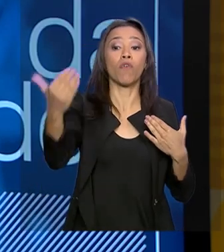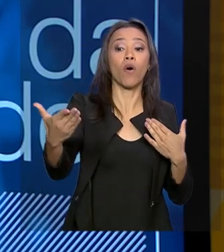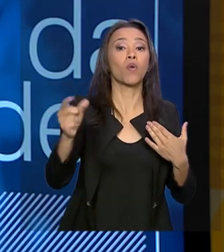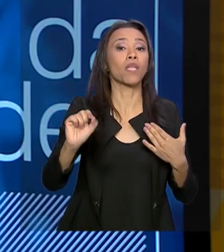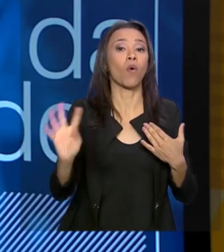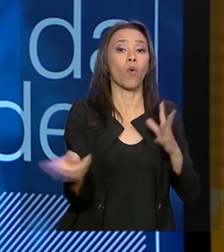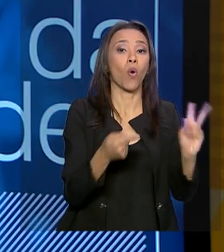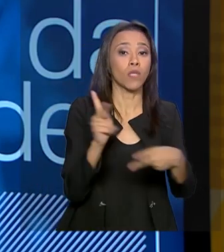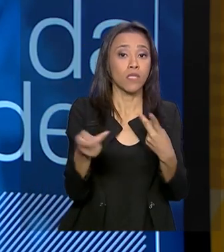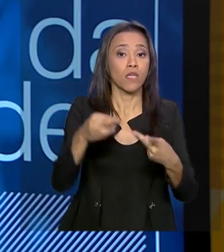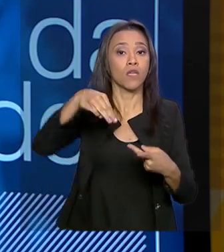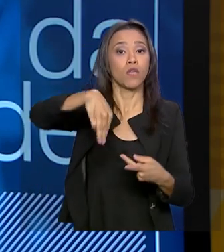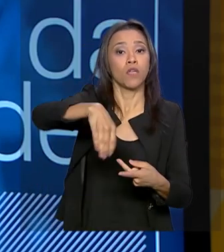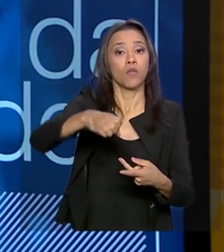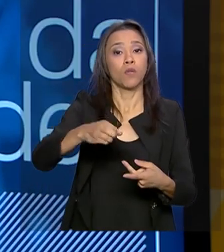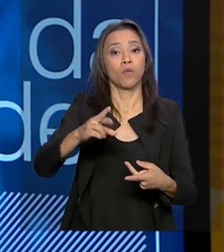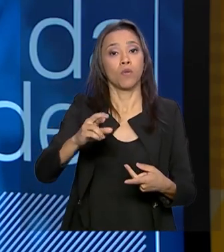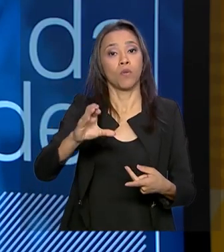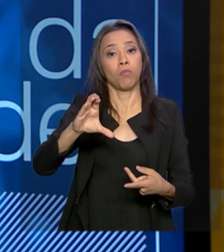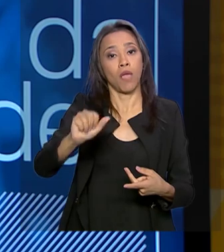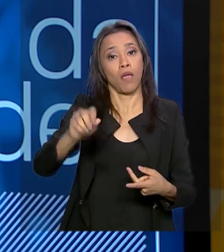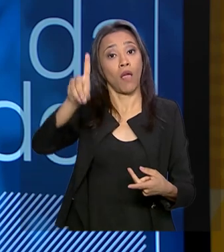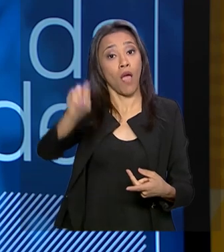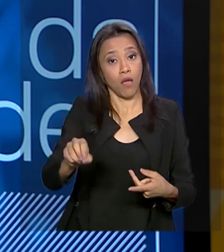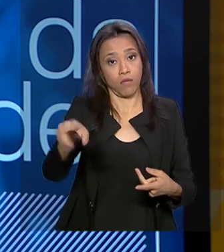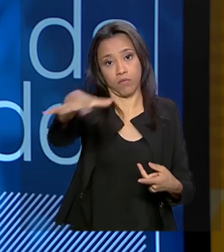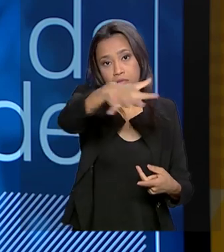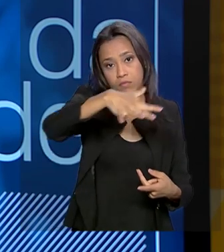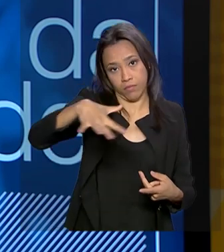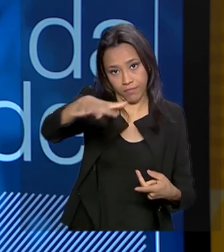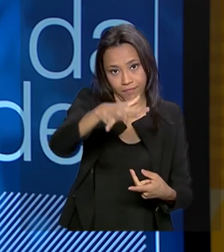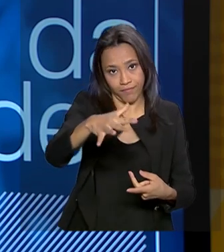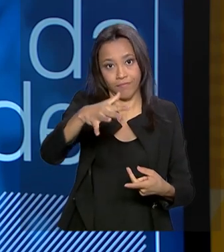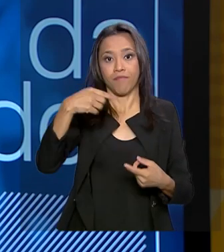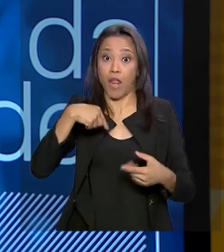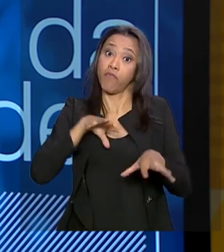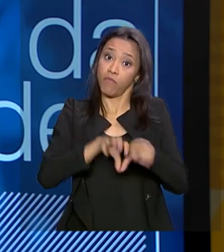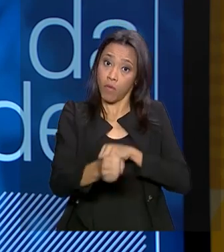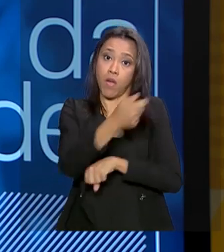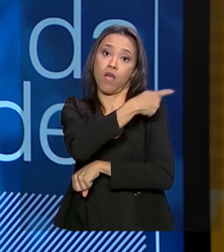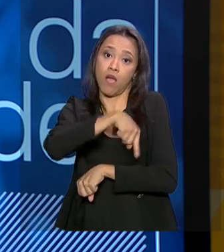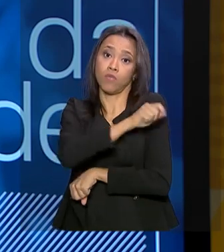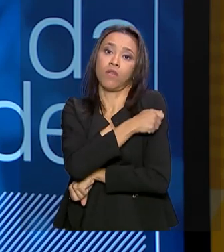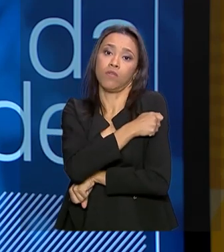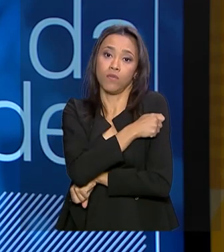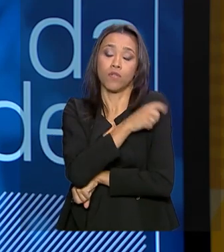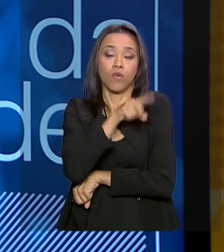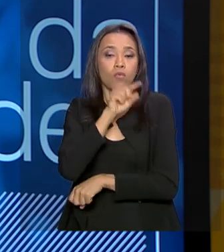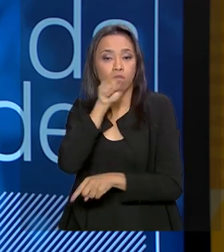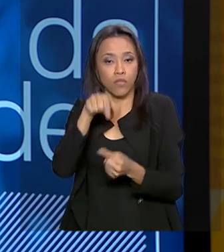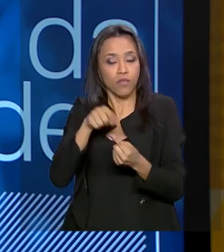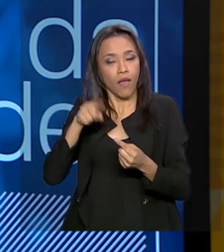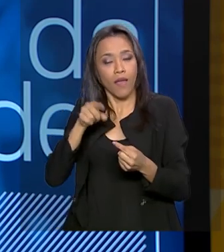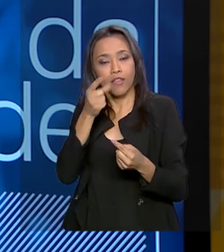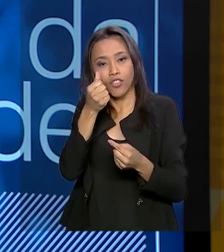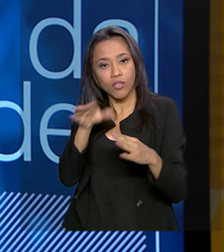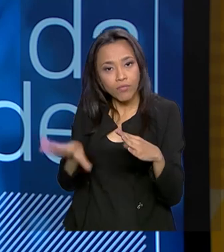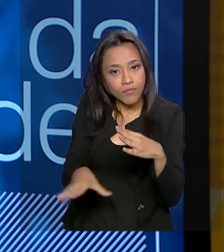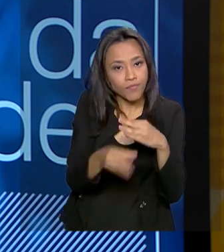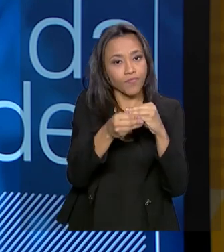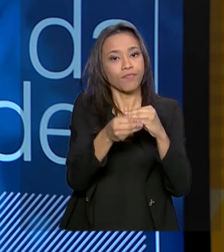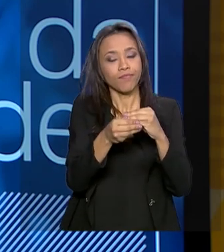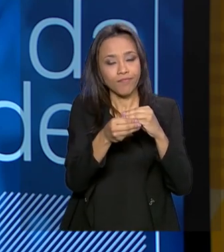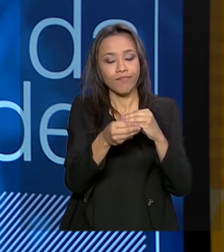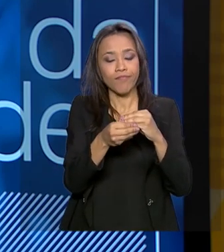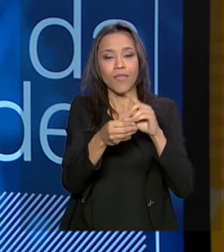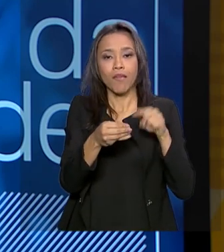necessidade de a gente aumentar a produtividade na área de serviços, que é a nossa vocação. Então, a ideia é trazer recursos adicionais a partir dessa aproximação